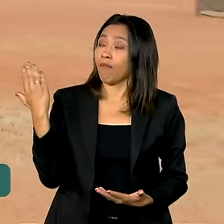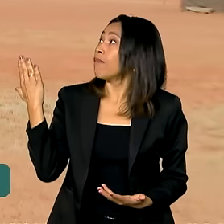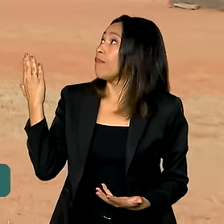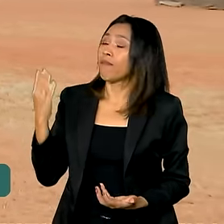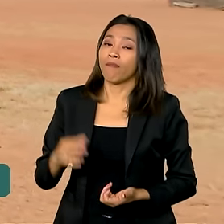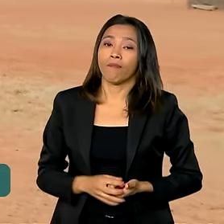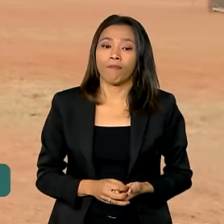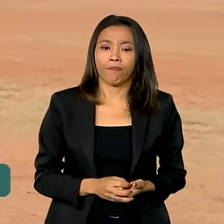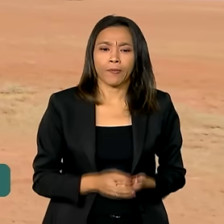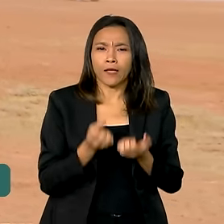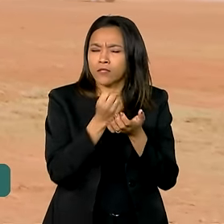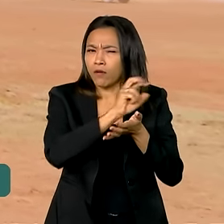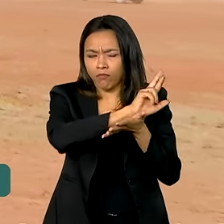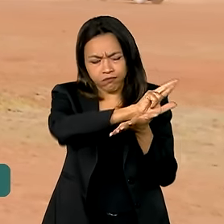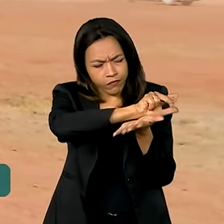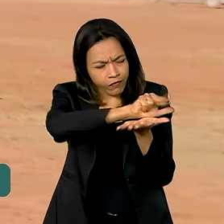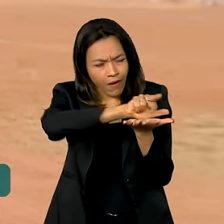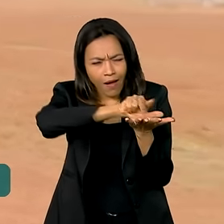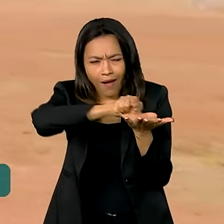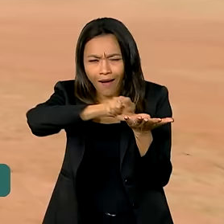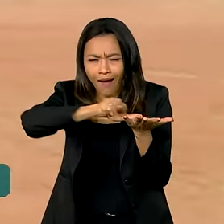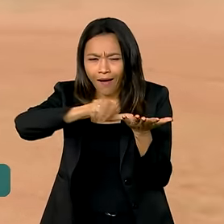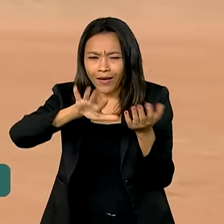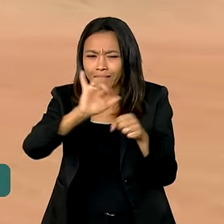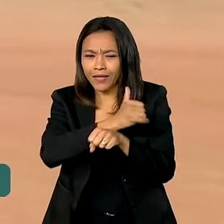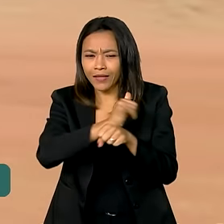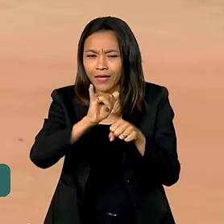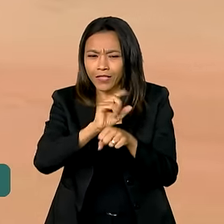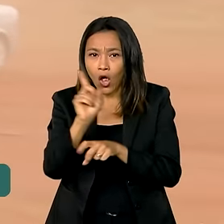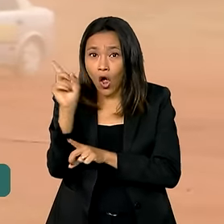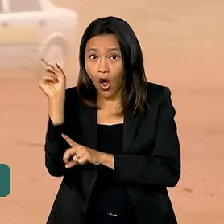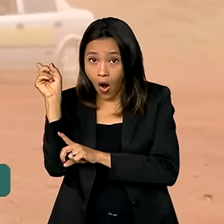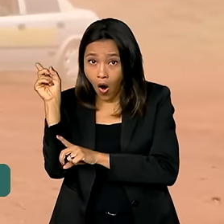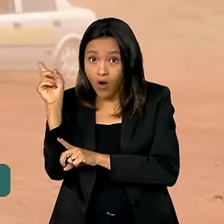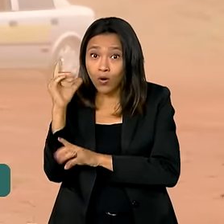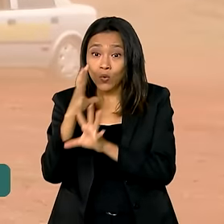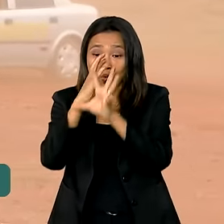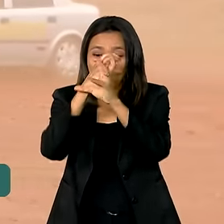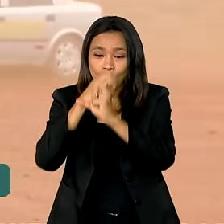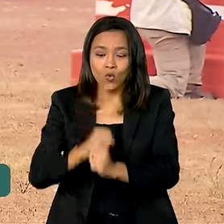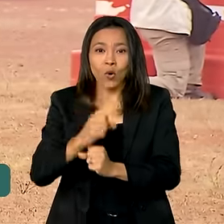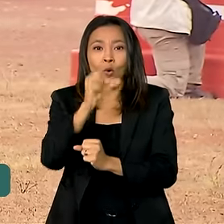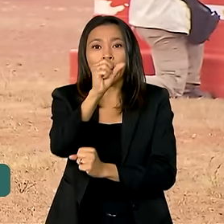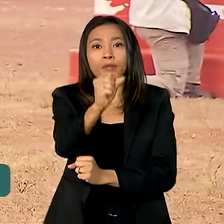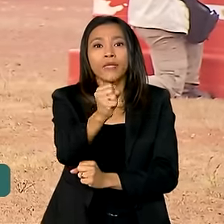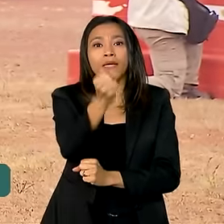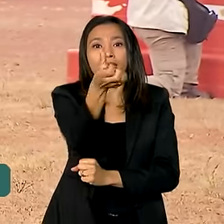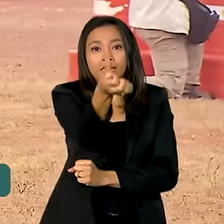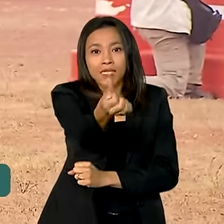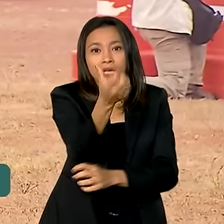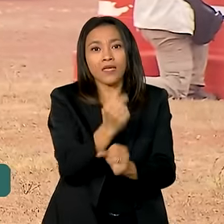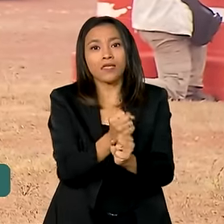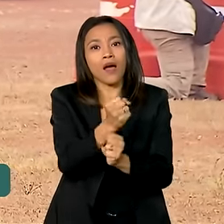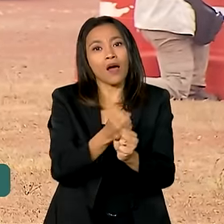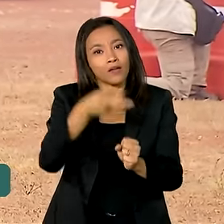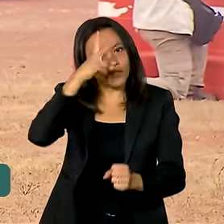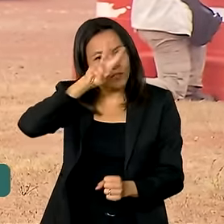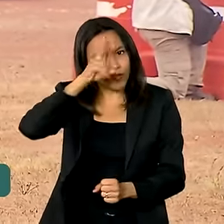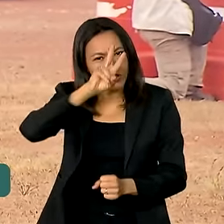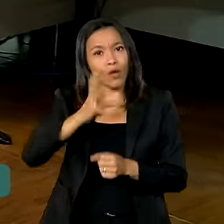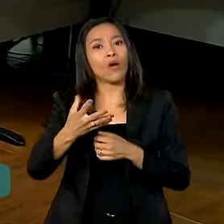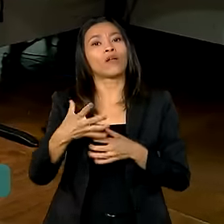Tantas ações e lá se vão 86 anos de história do Gabinete de Segurança